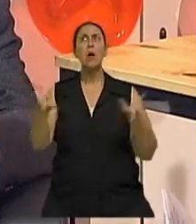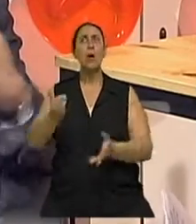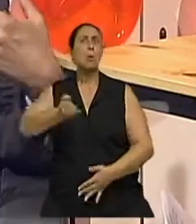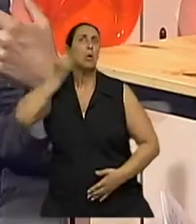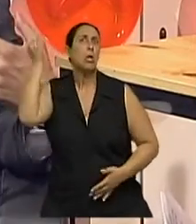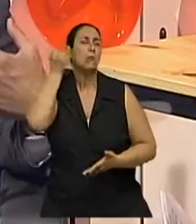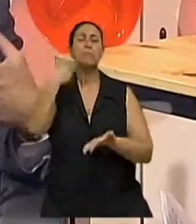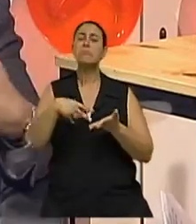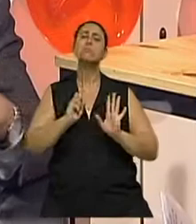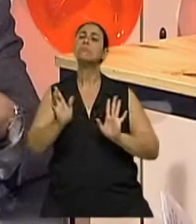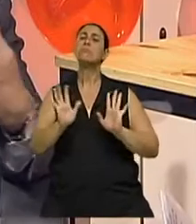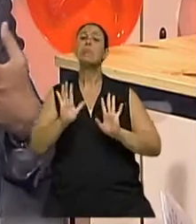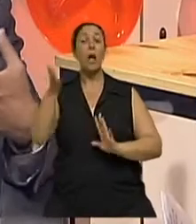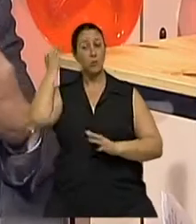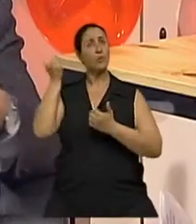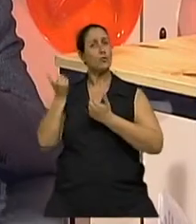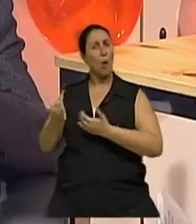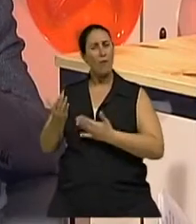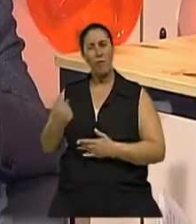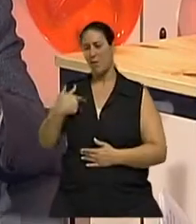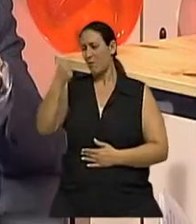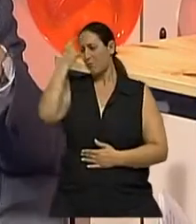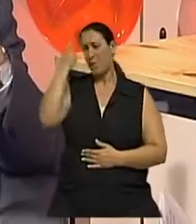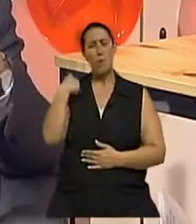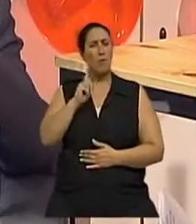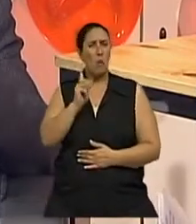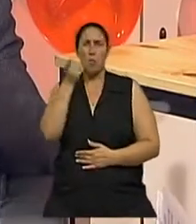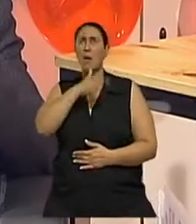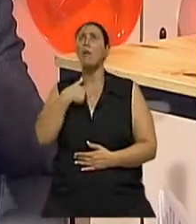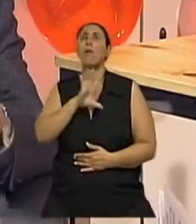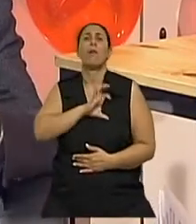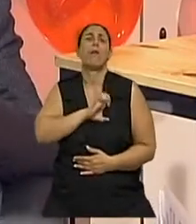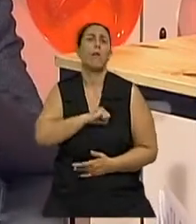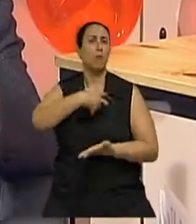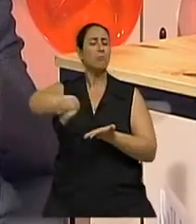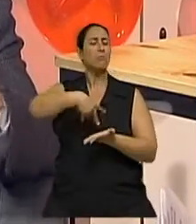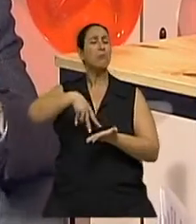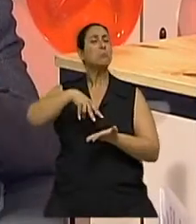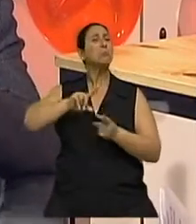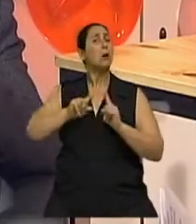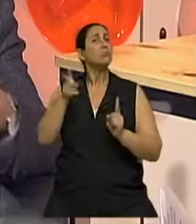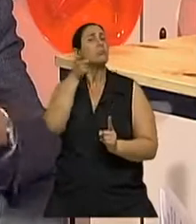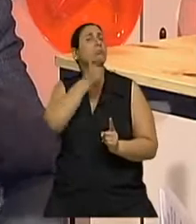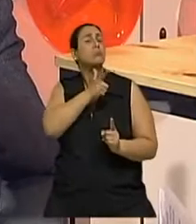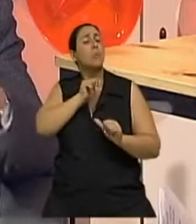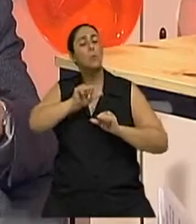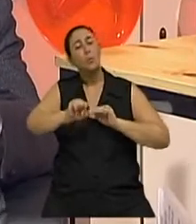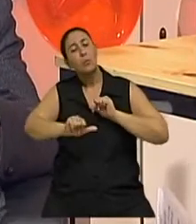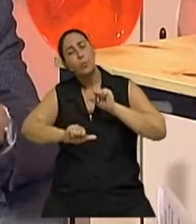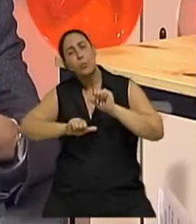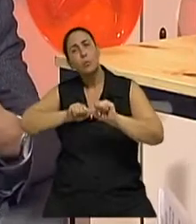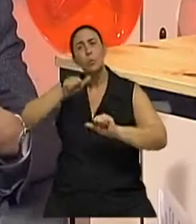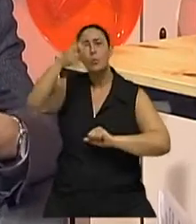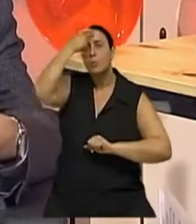Então, aquilo que quando ele era jovem ele imaginou que ele nunca iria se adaptar, ele por ser uma pessoa, enfim, muito diferenciada, com uma série de